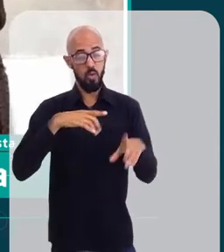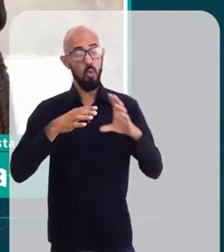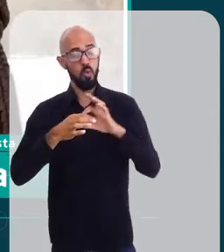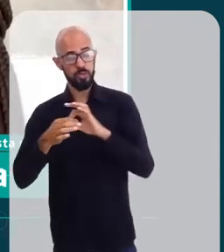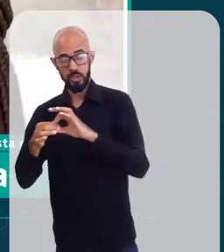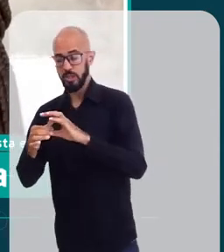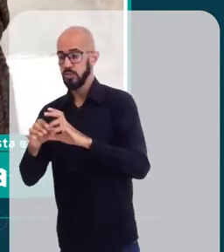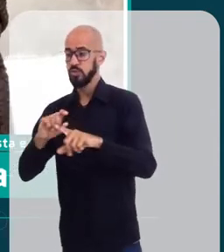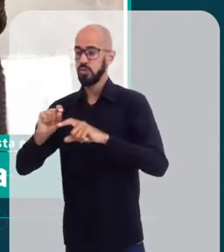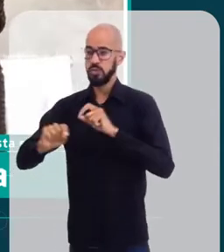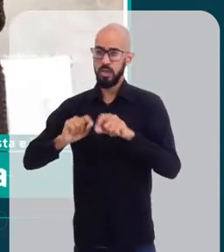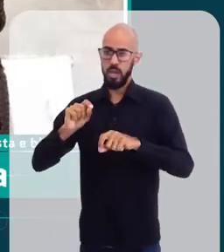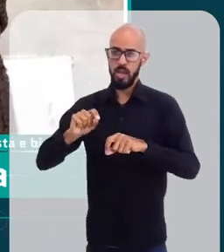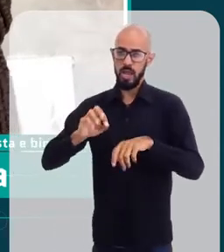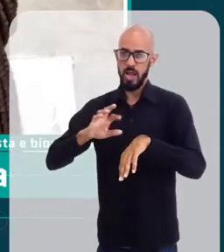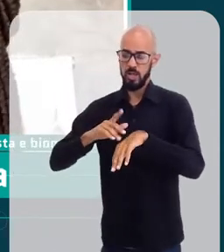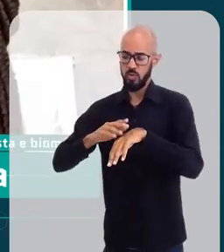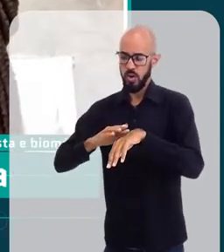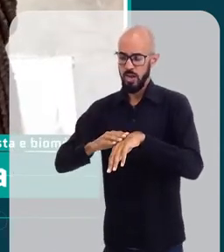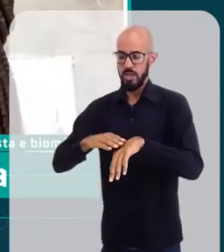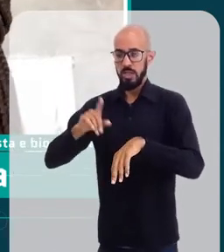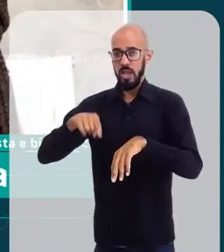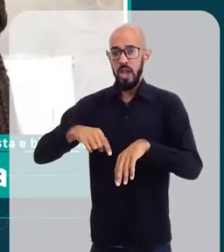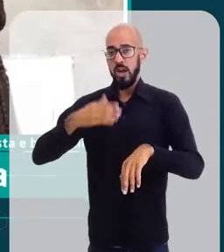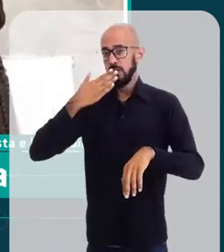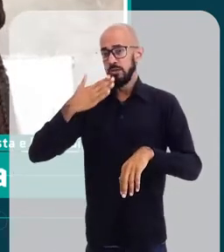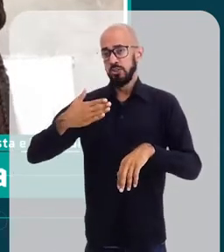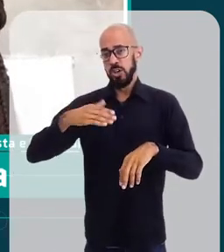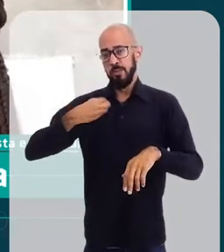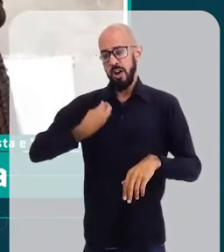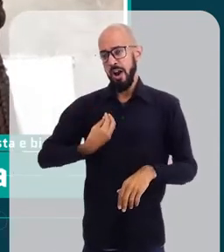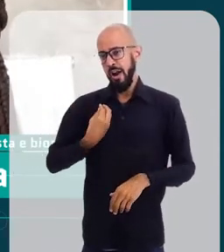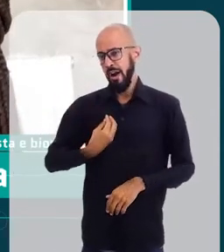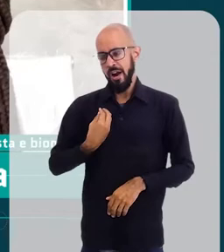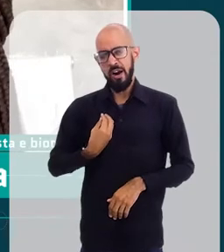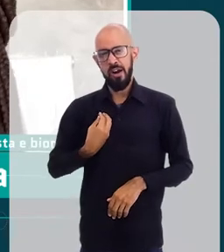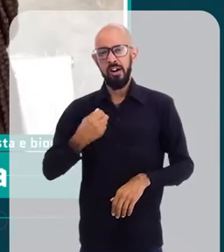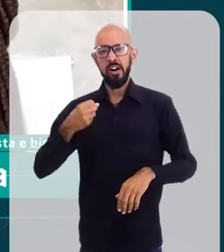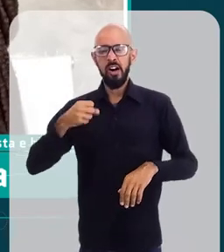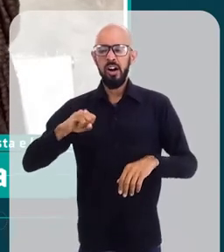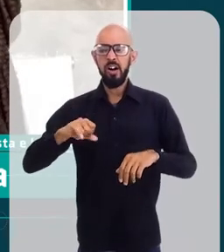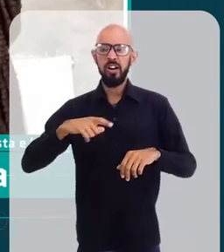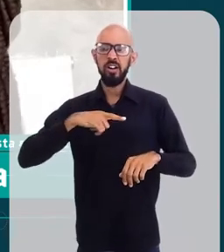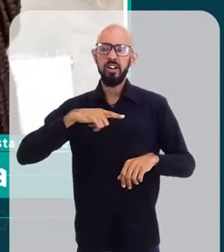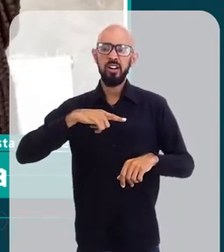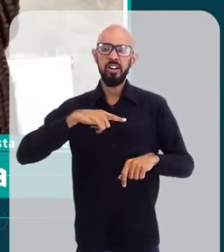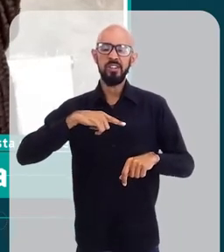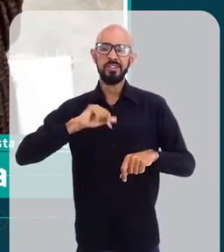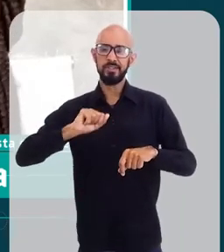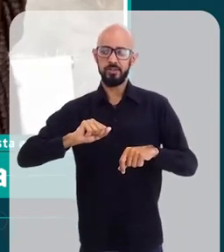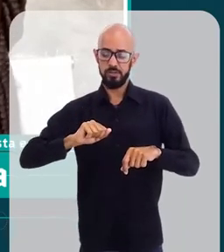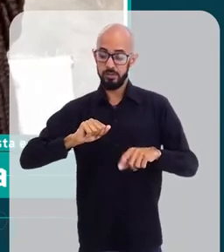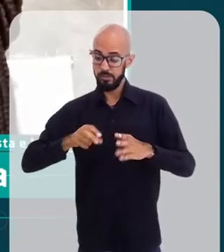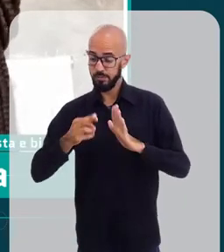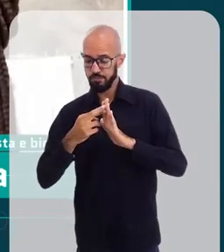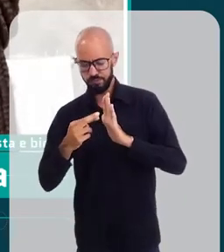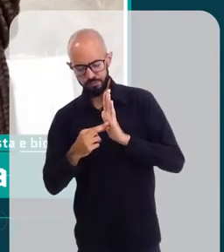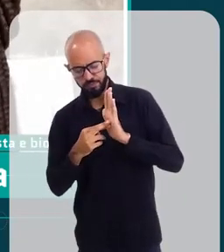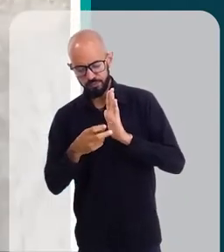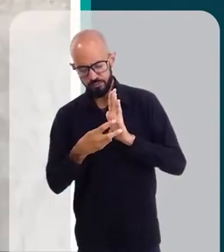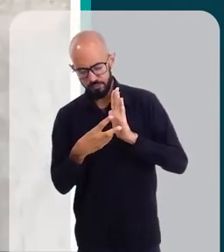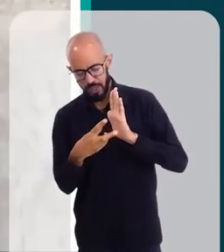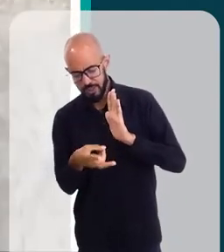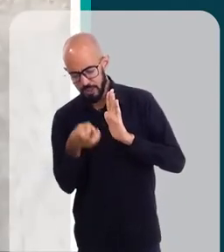tanto as doenças, quanto as disfunções estéticas, ao estilo de vida. Então, quando a gente acaba fazendo uma modulação no estilo de vida desse